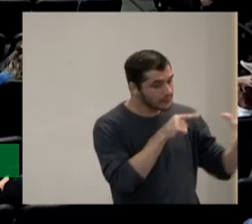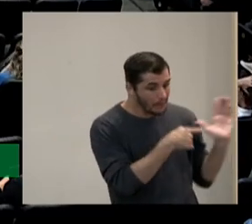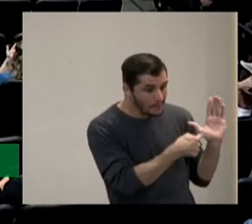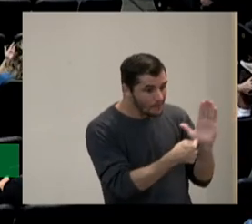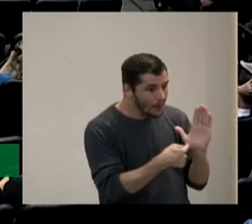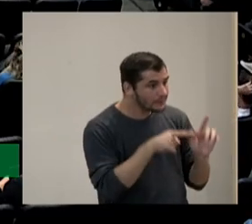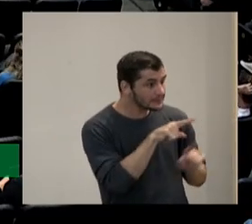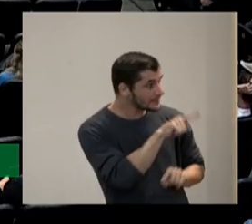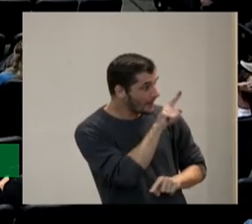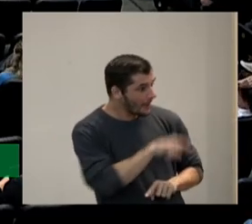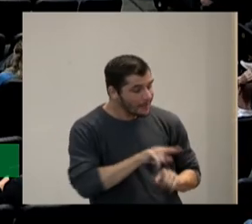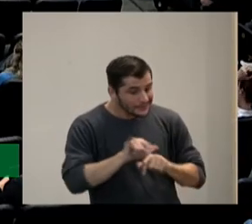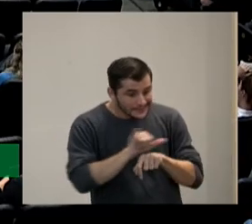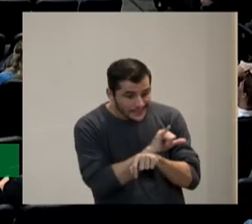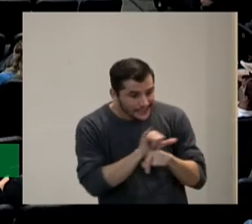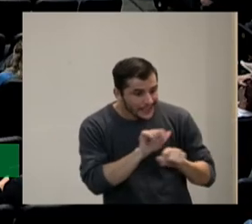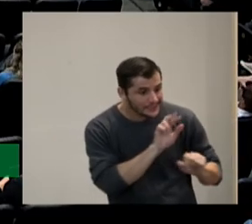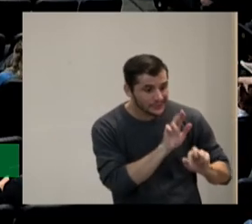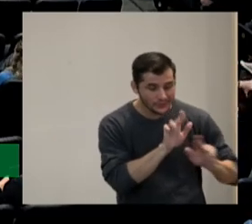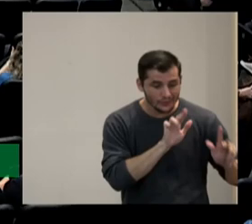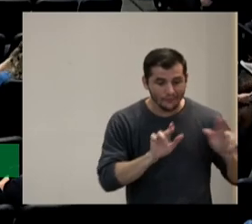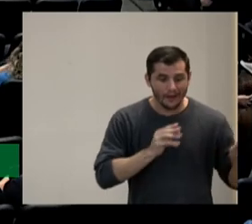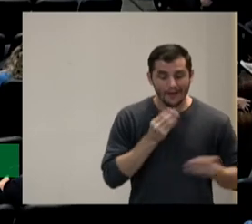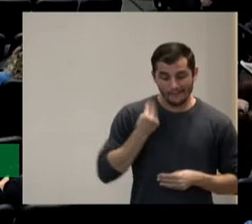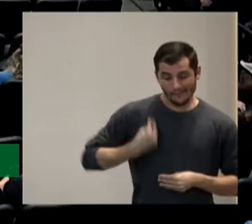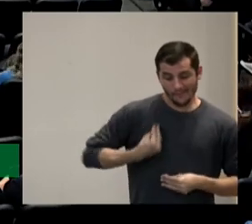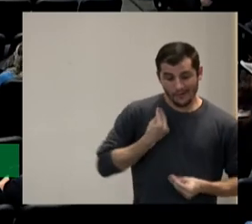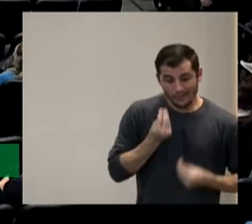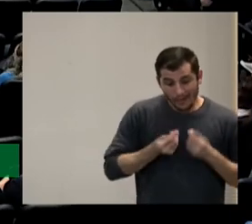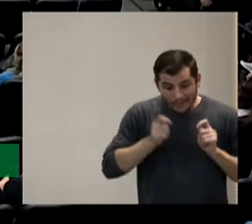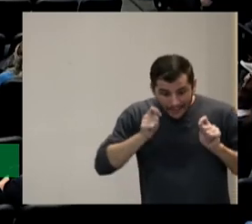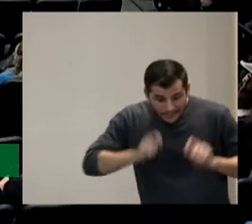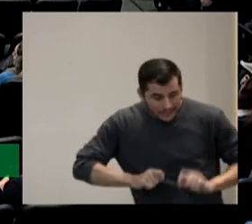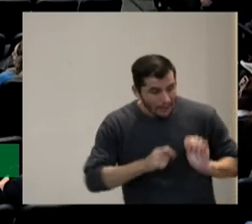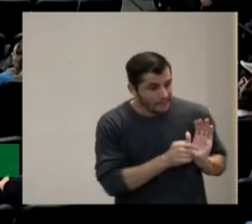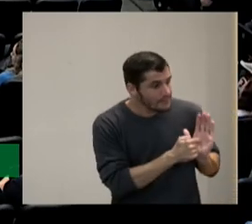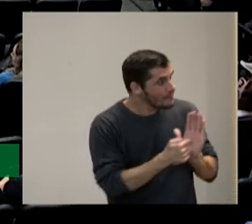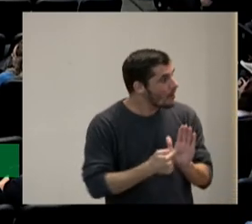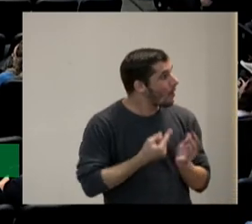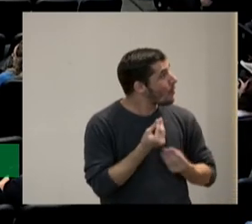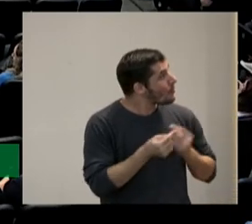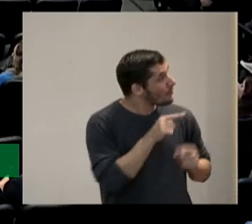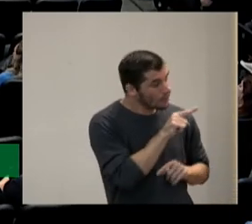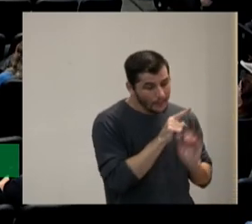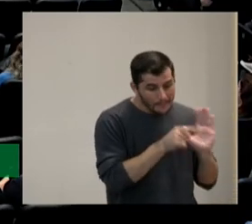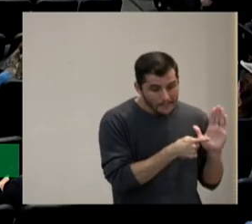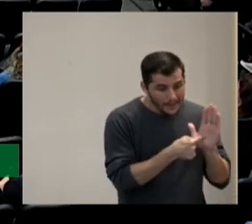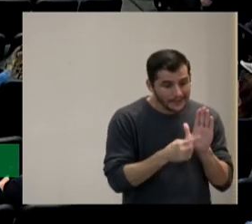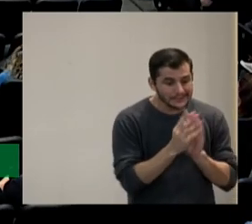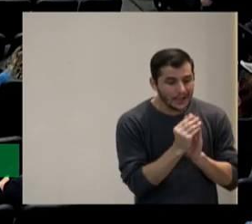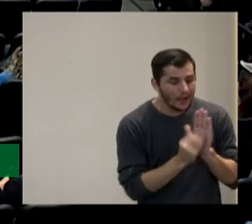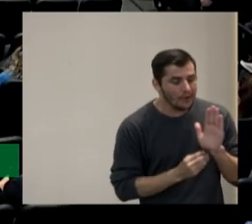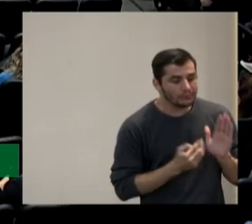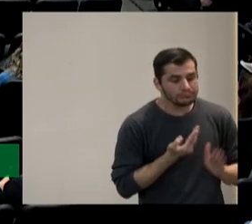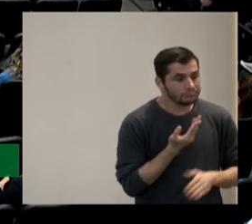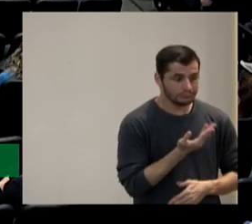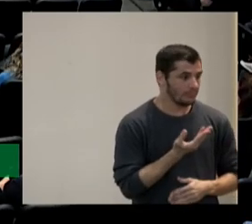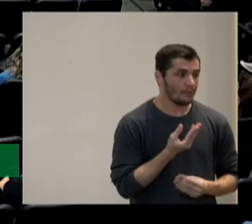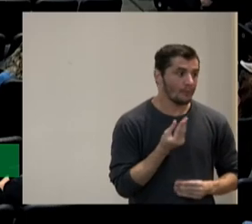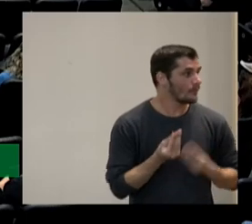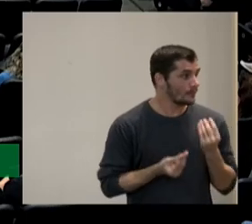algumas das formas que a gente pensou que poderia colocar para essa apresentação desse conteúdo será que com essa